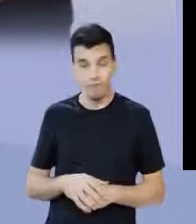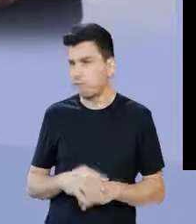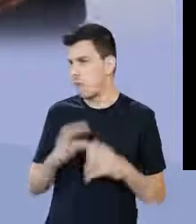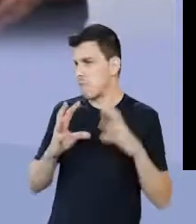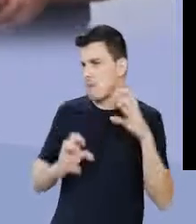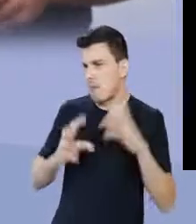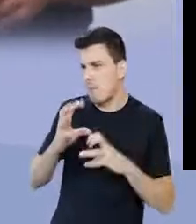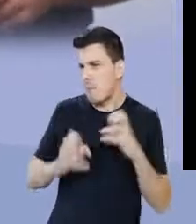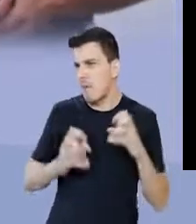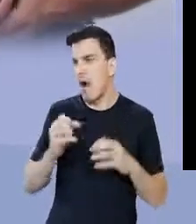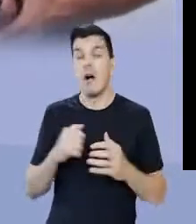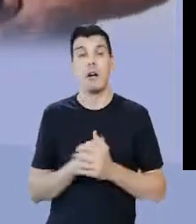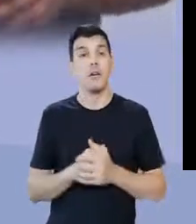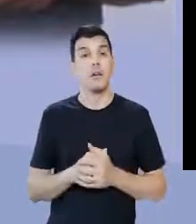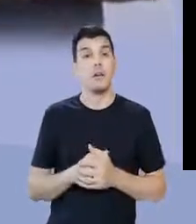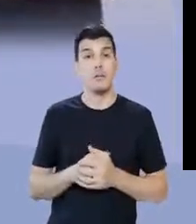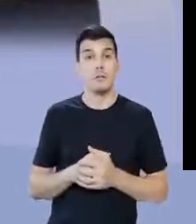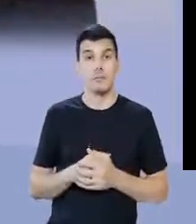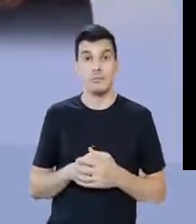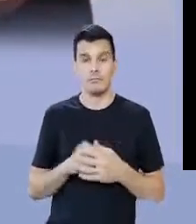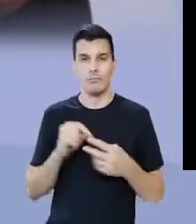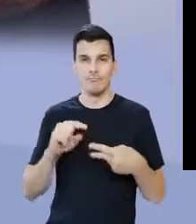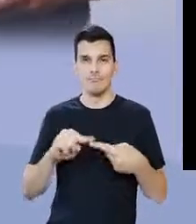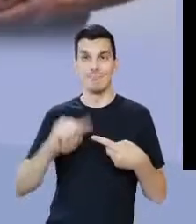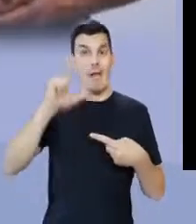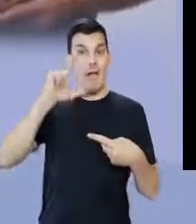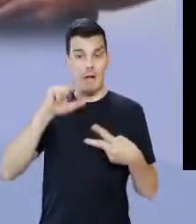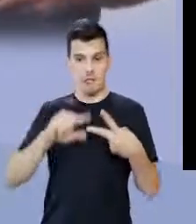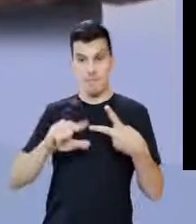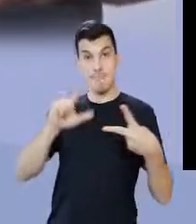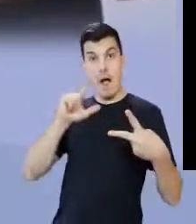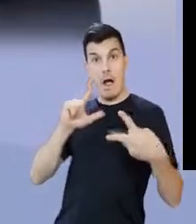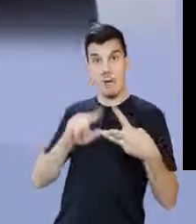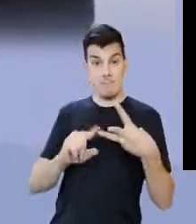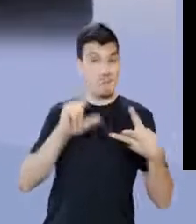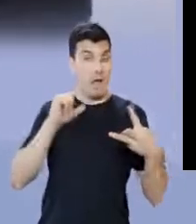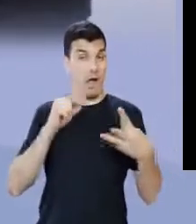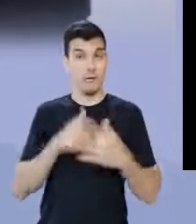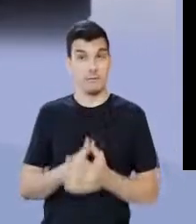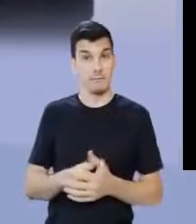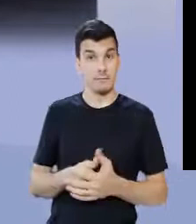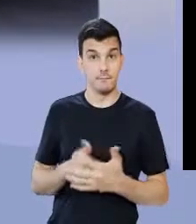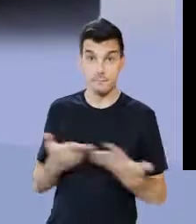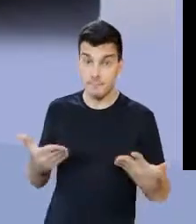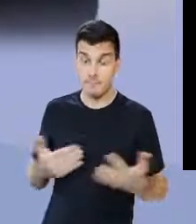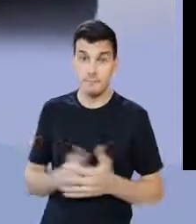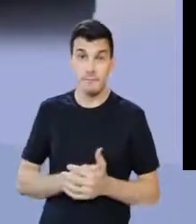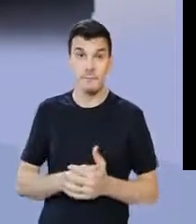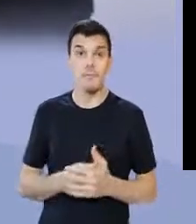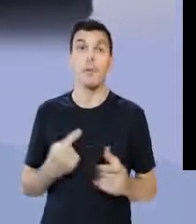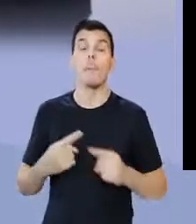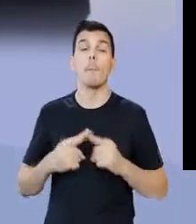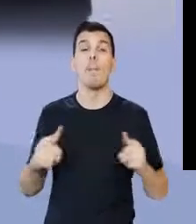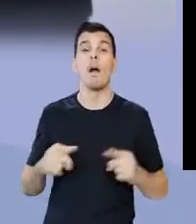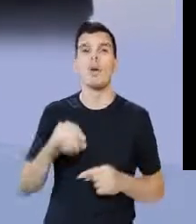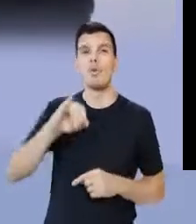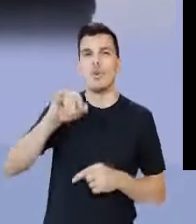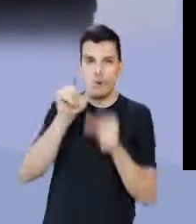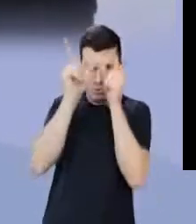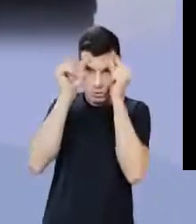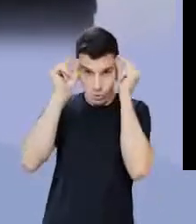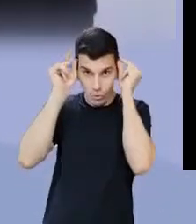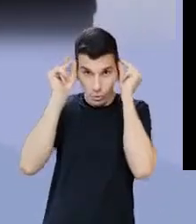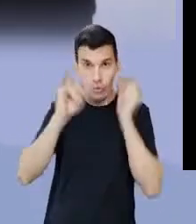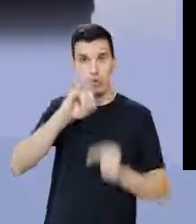dar certo, né? O Crasso se destaca, o Pompeu se destaca, o Júlio César, mas ainda era um queridinho de todo mundo. Só que